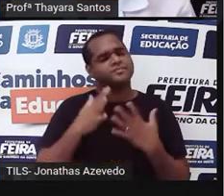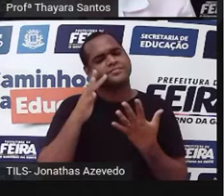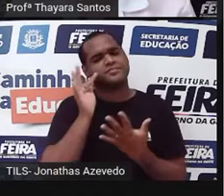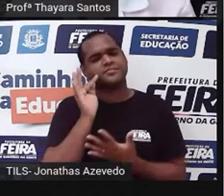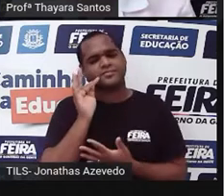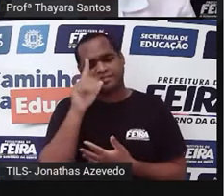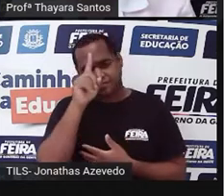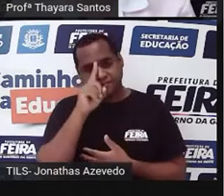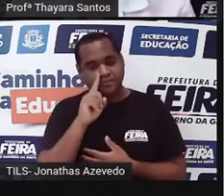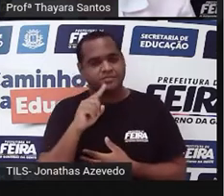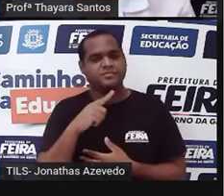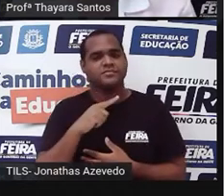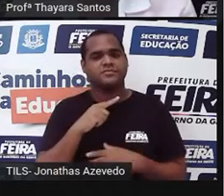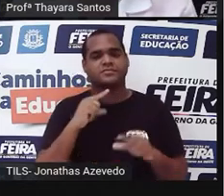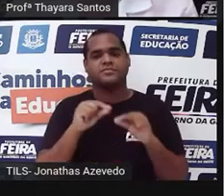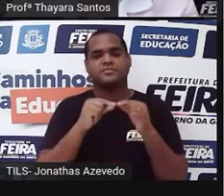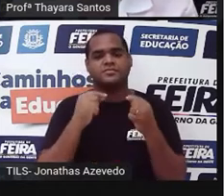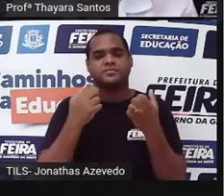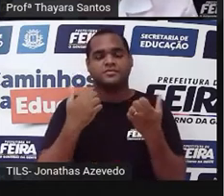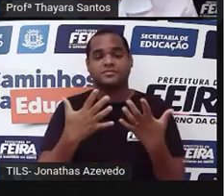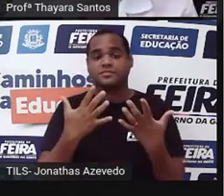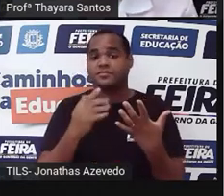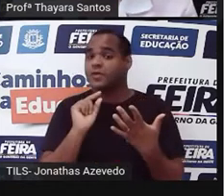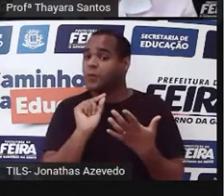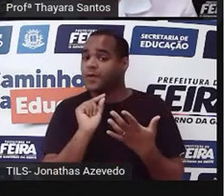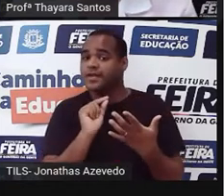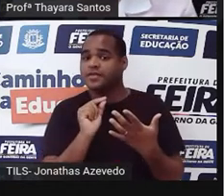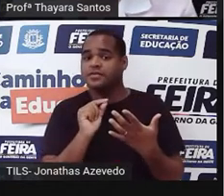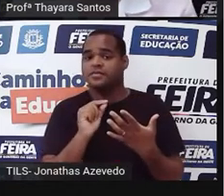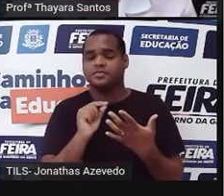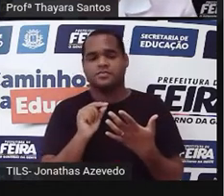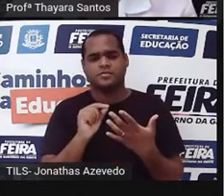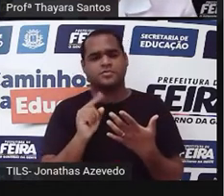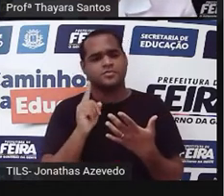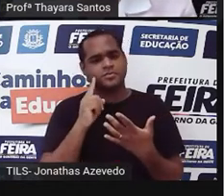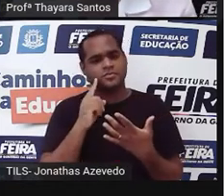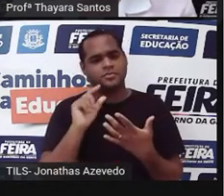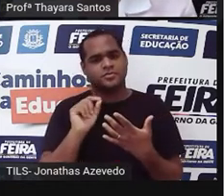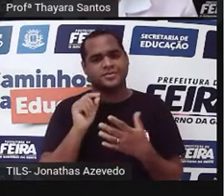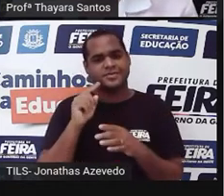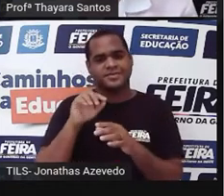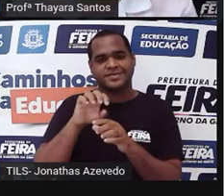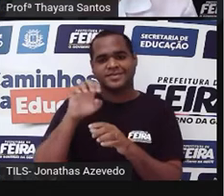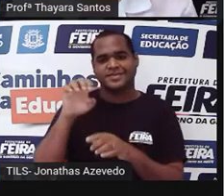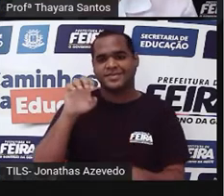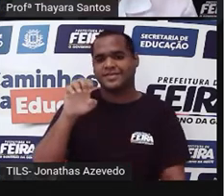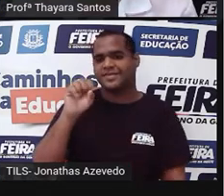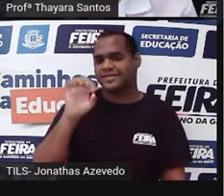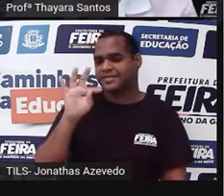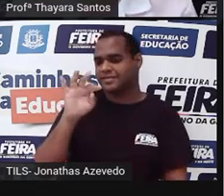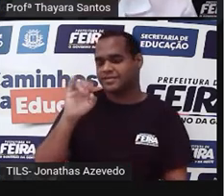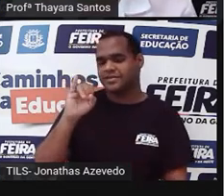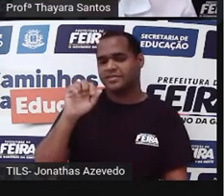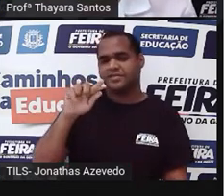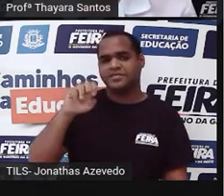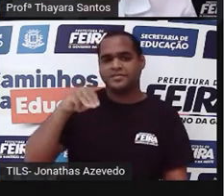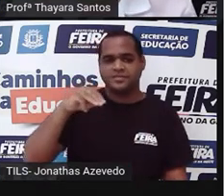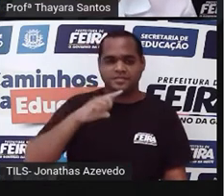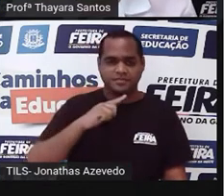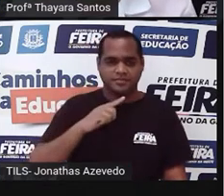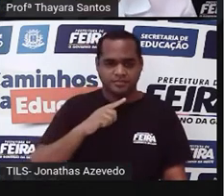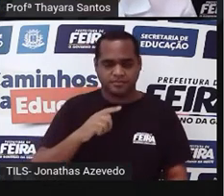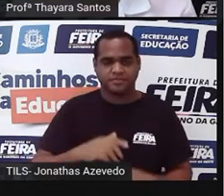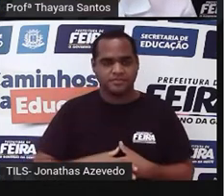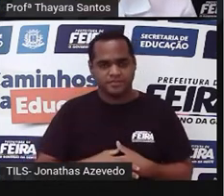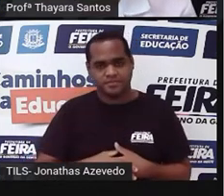A gente chama elas de... A partezinha aqui da ponta é o estigma. Esse fiozinho que liga